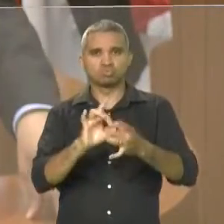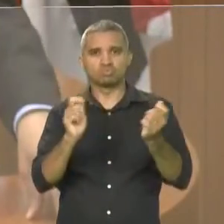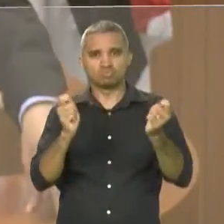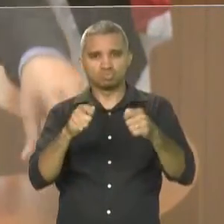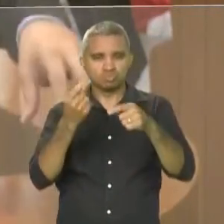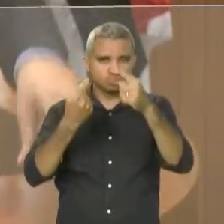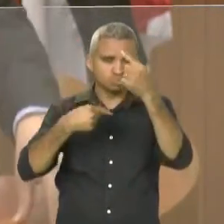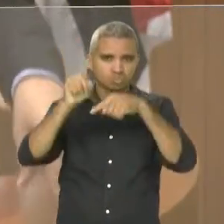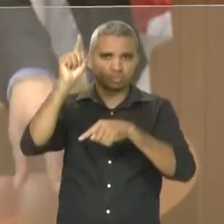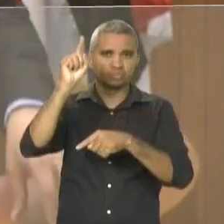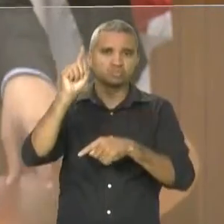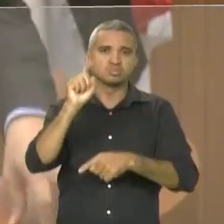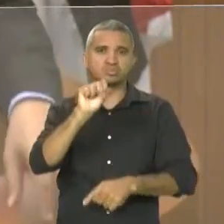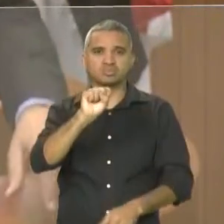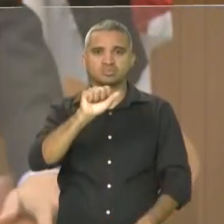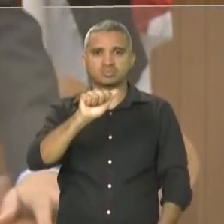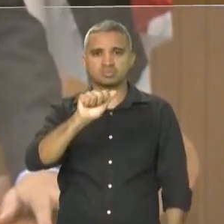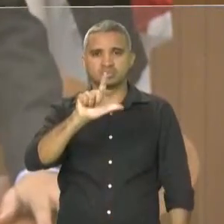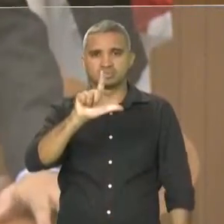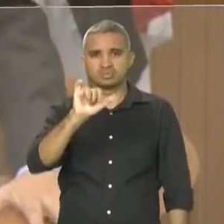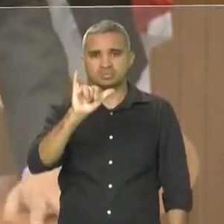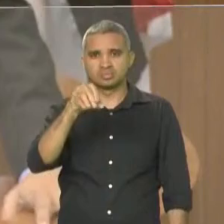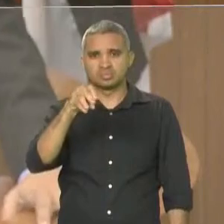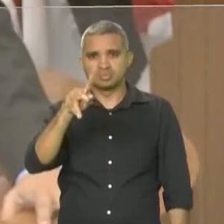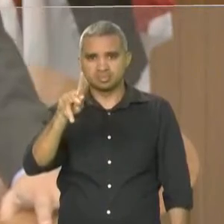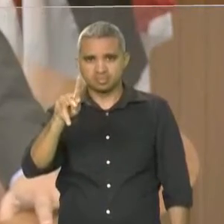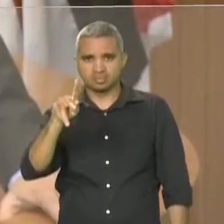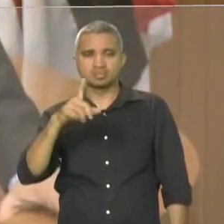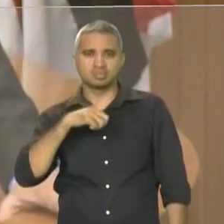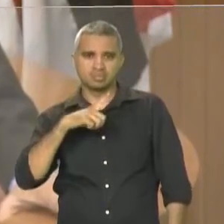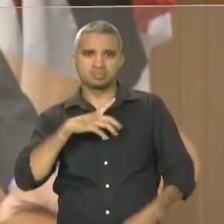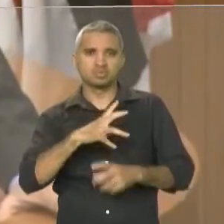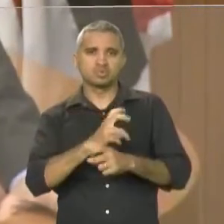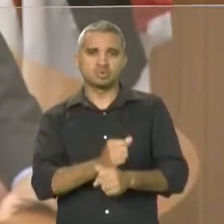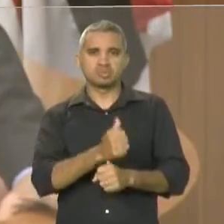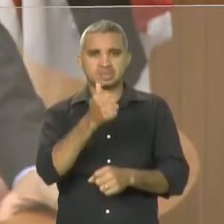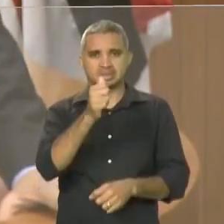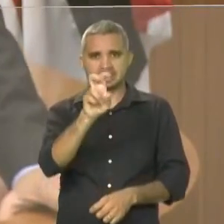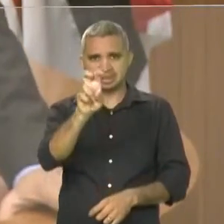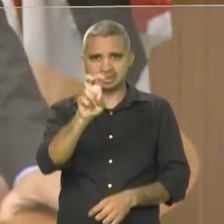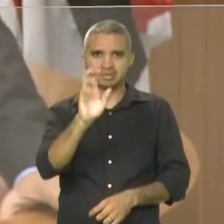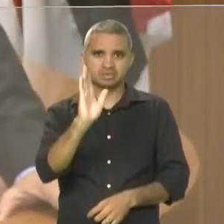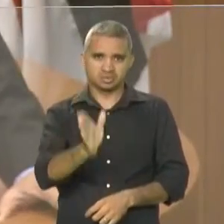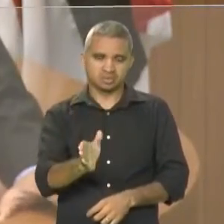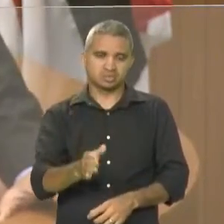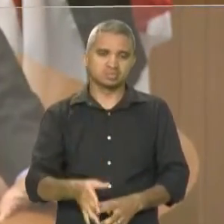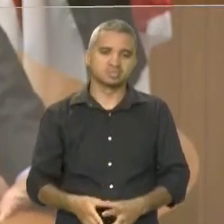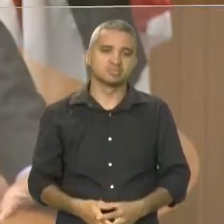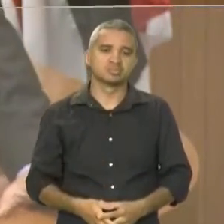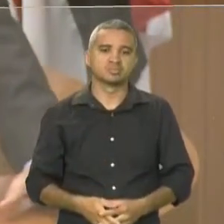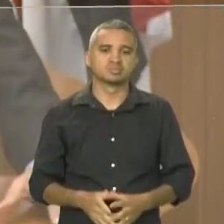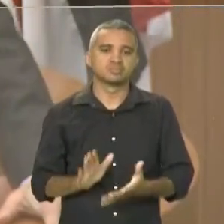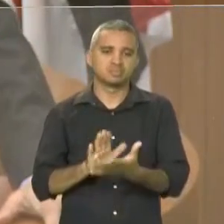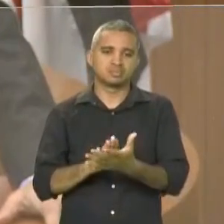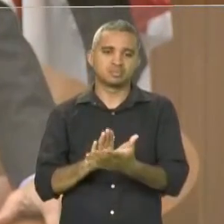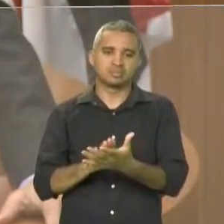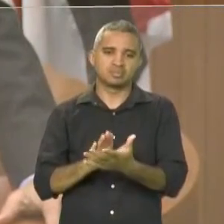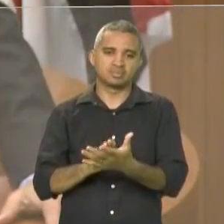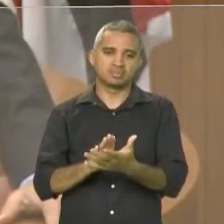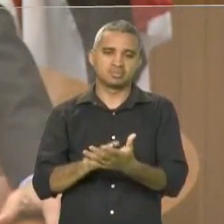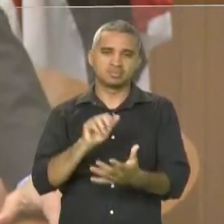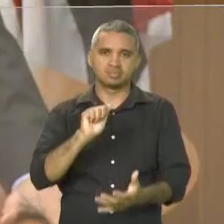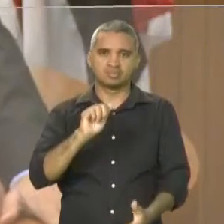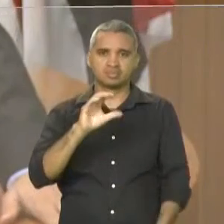Salimpe em sua 15ª edição e com certeza será o melhor de todos parabéns Academia de Letras